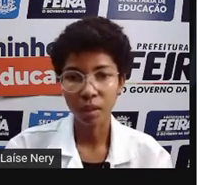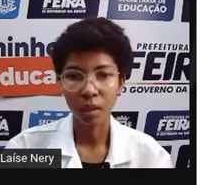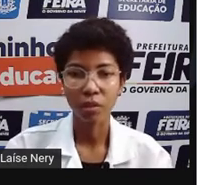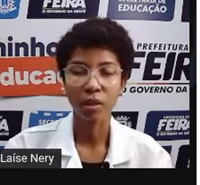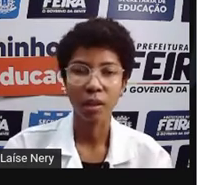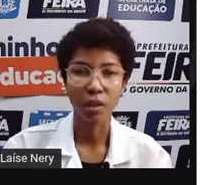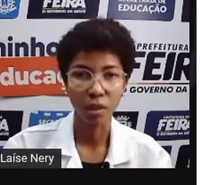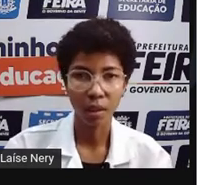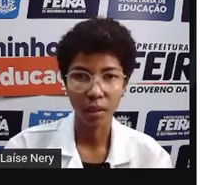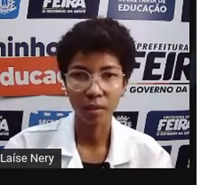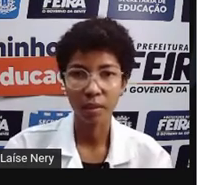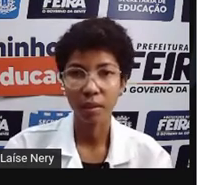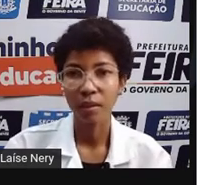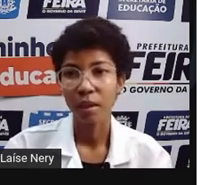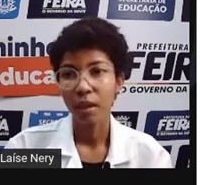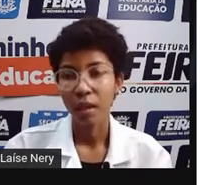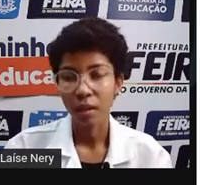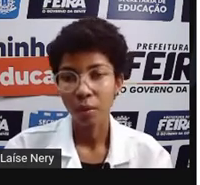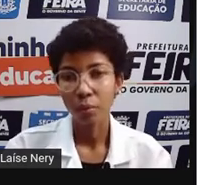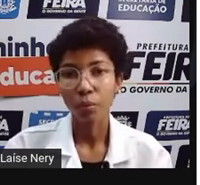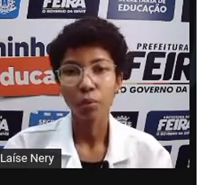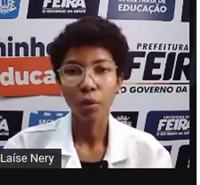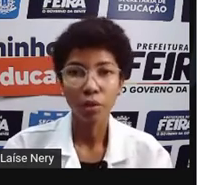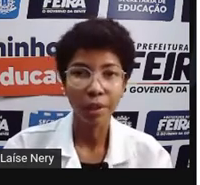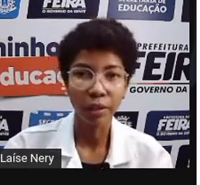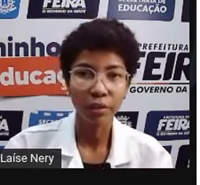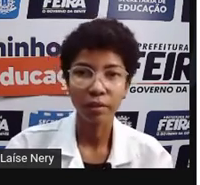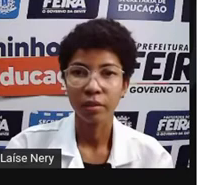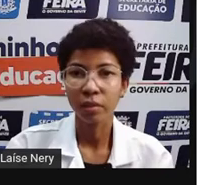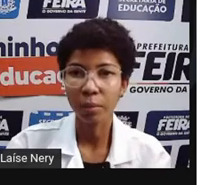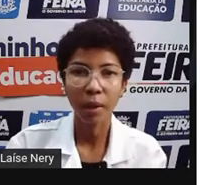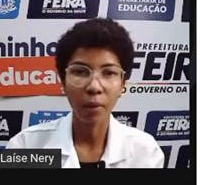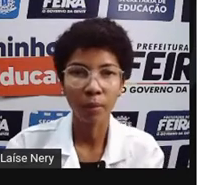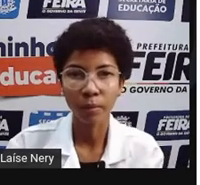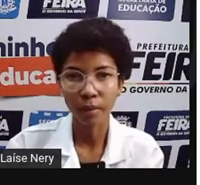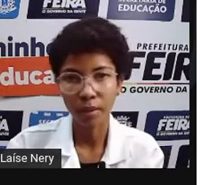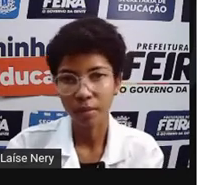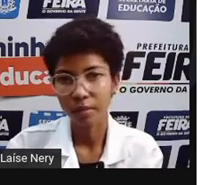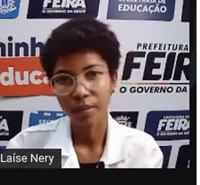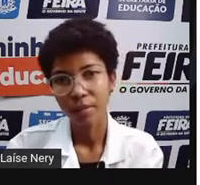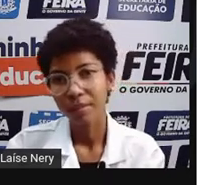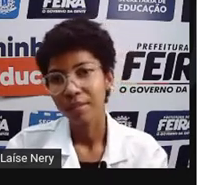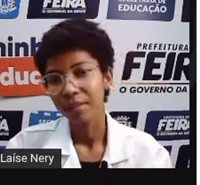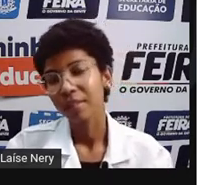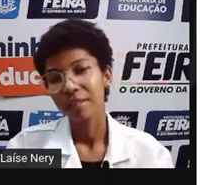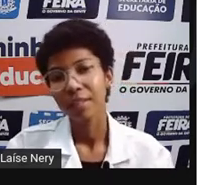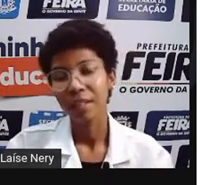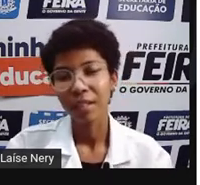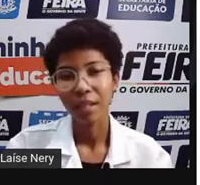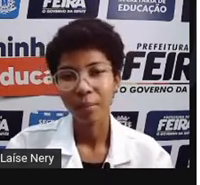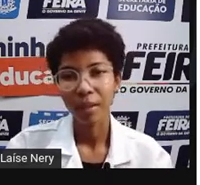consciente da energia elétrica é algo urgente. Não é para ontem, é para